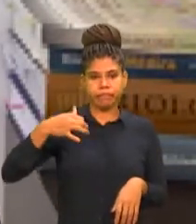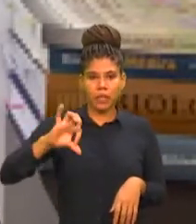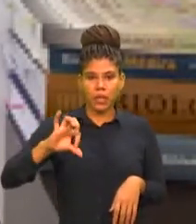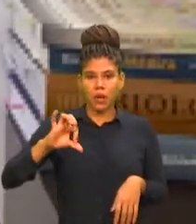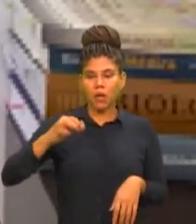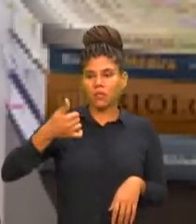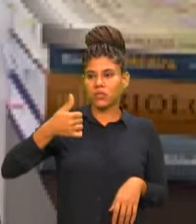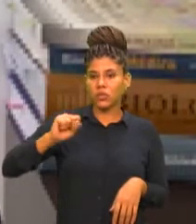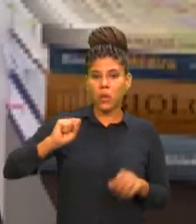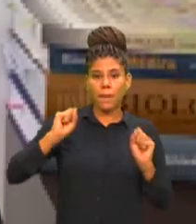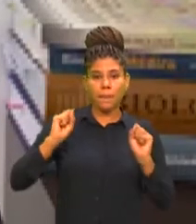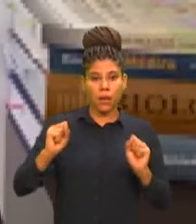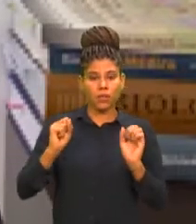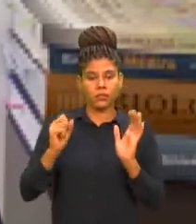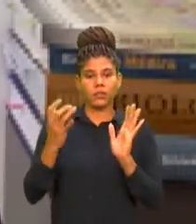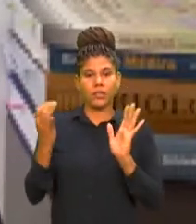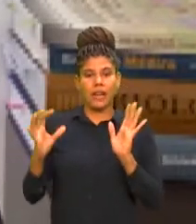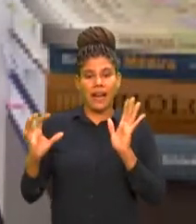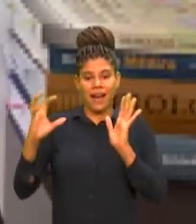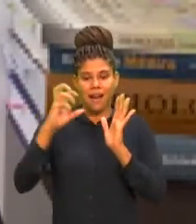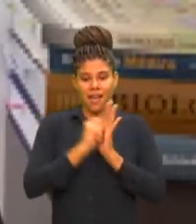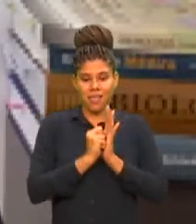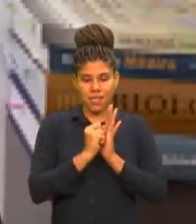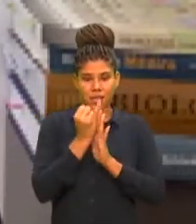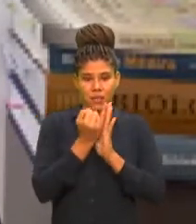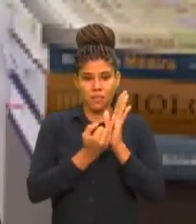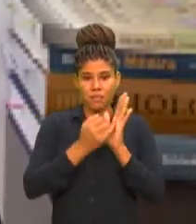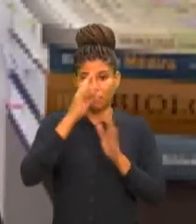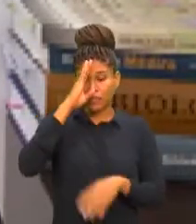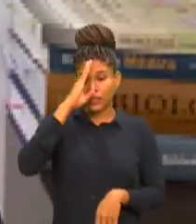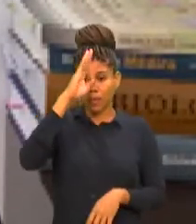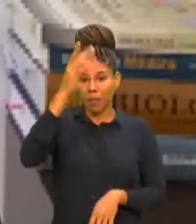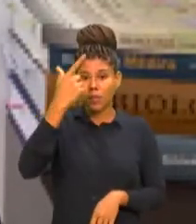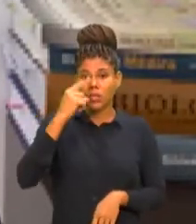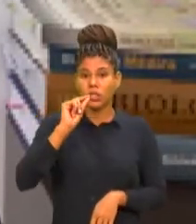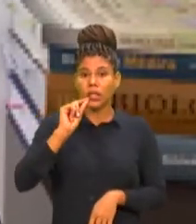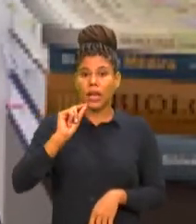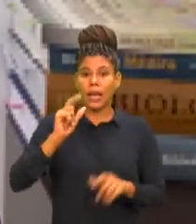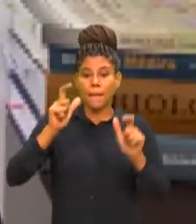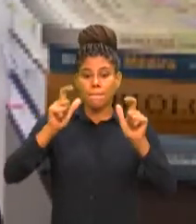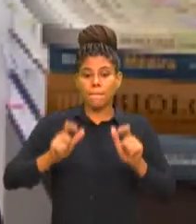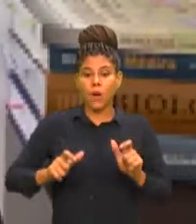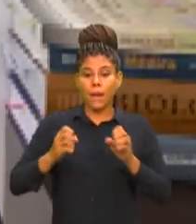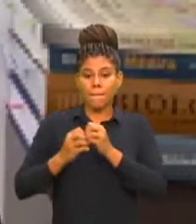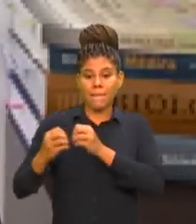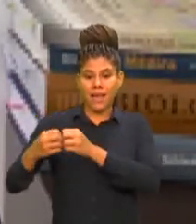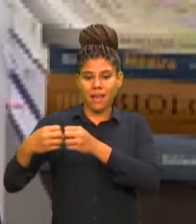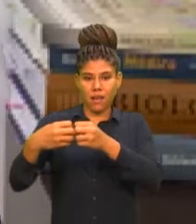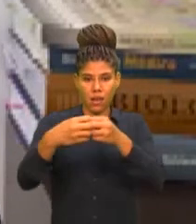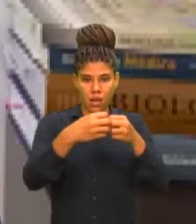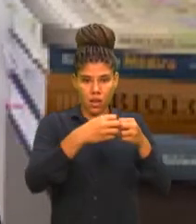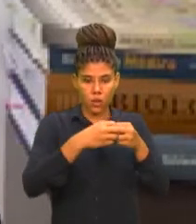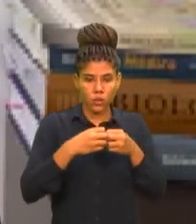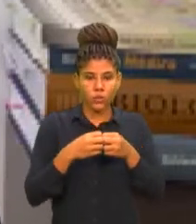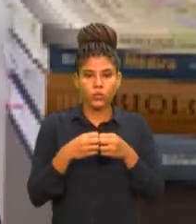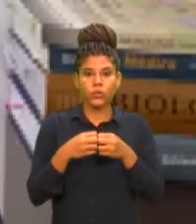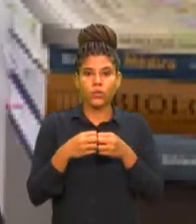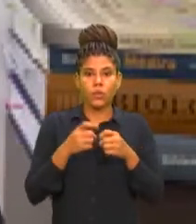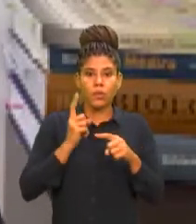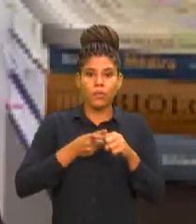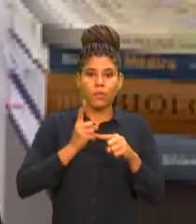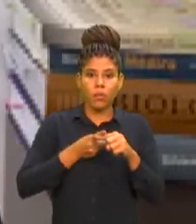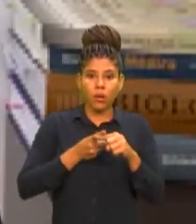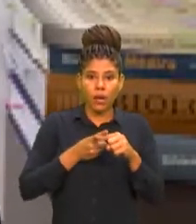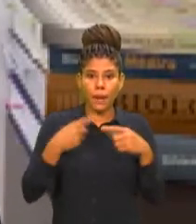possam se cadastrar, sobretudo aquelas que moram mais ao entorno das unidades de saúde, visto que o prazo para se